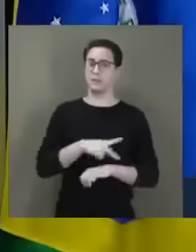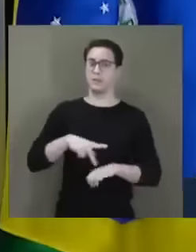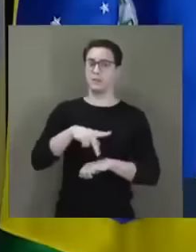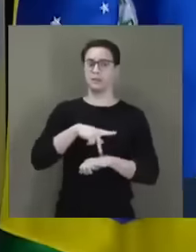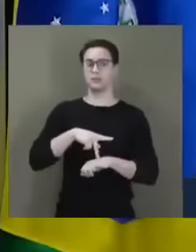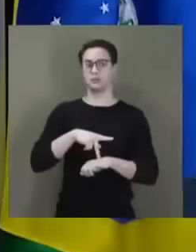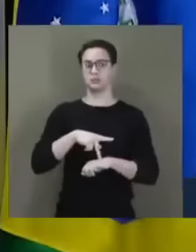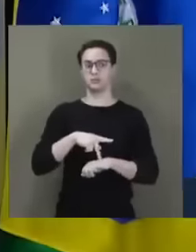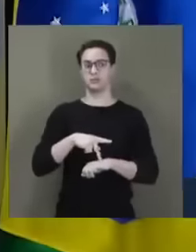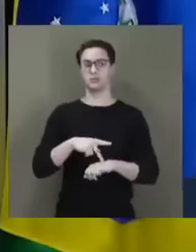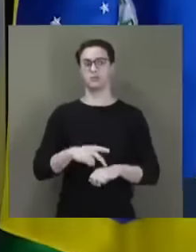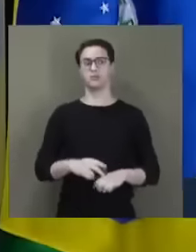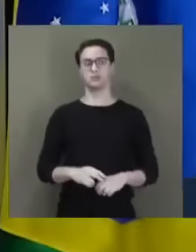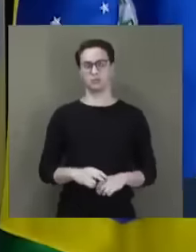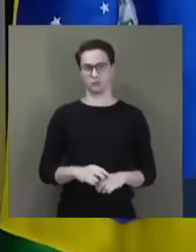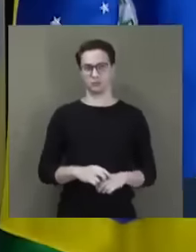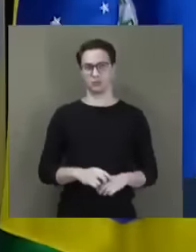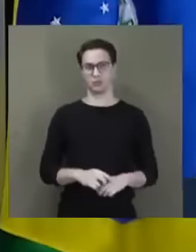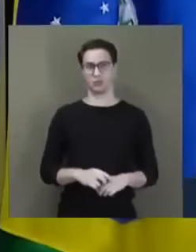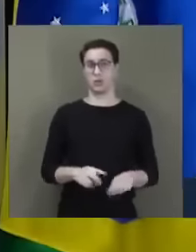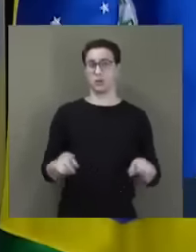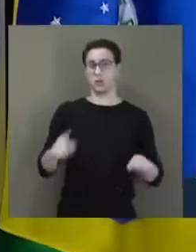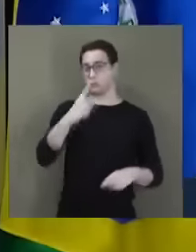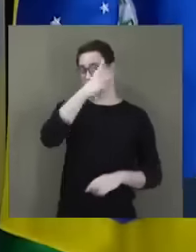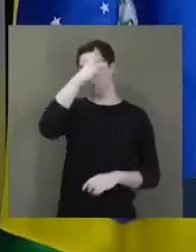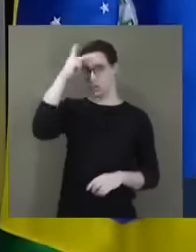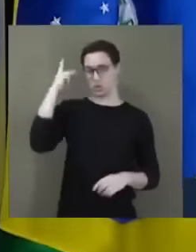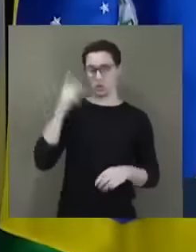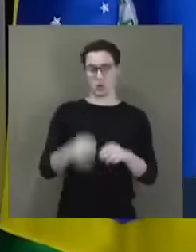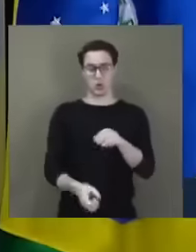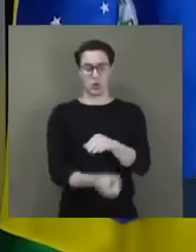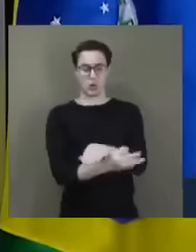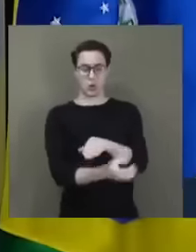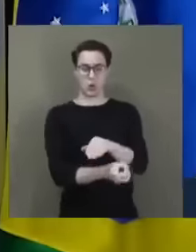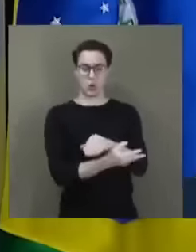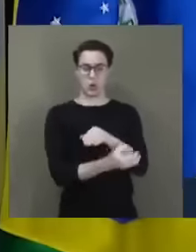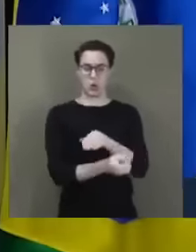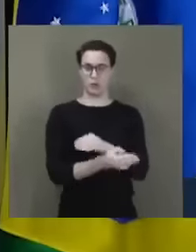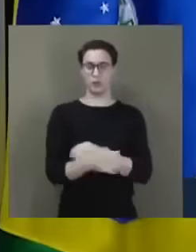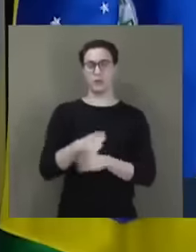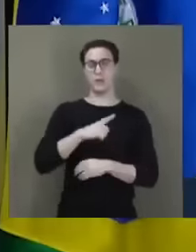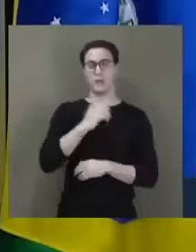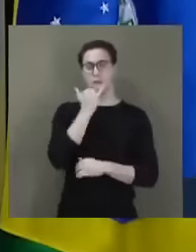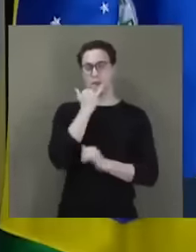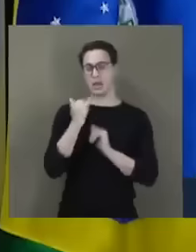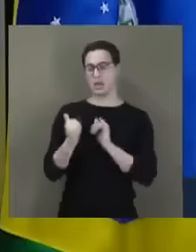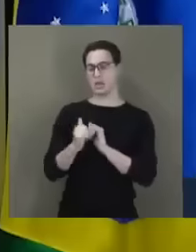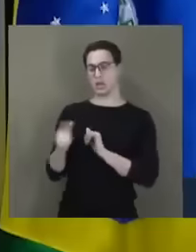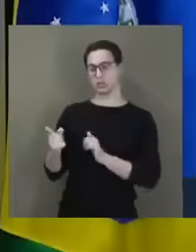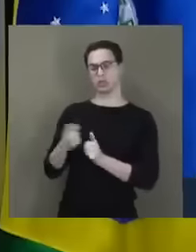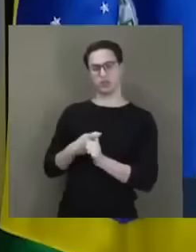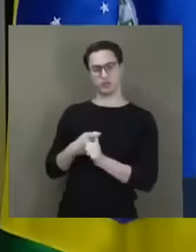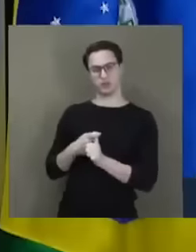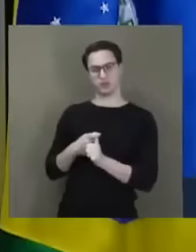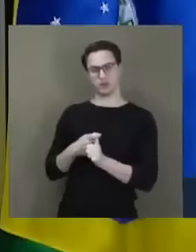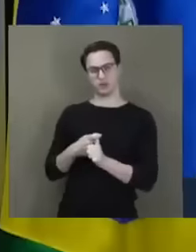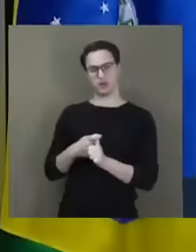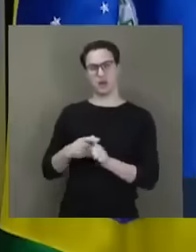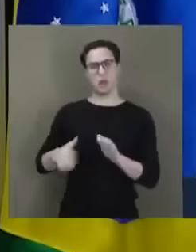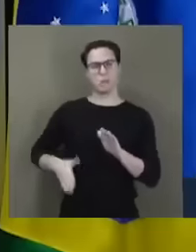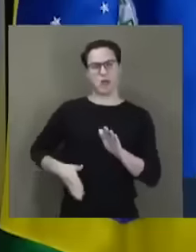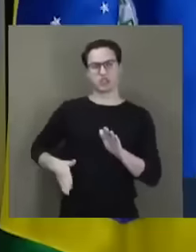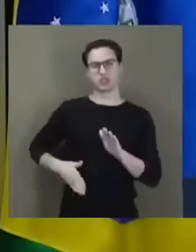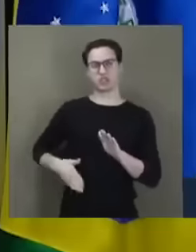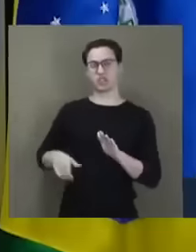ao mesmo tempo em que corruptos são aquinhoados com o perdão de suas dívidas e a bandidagem